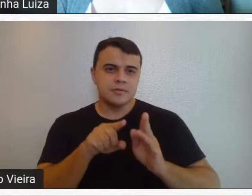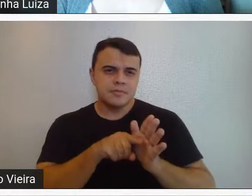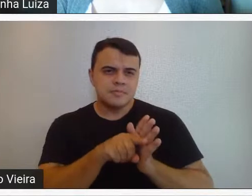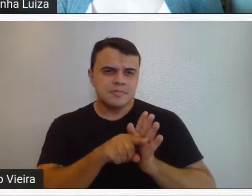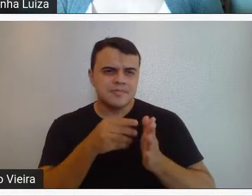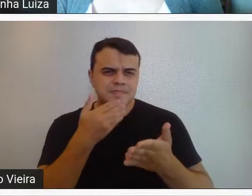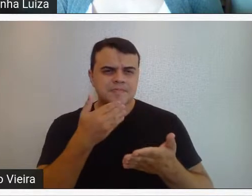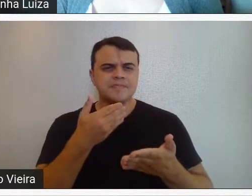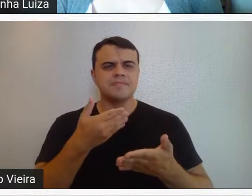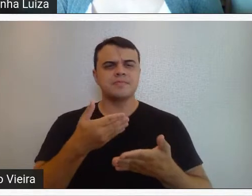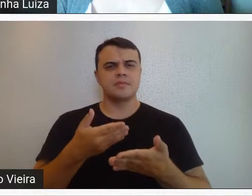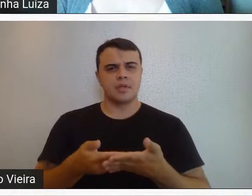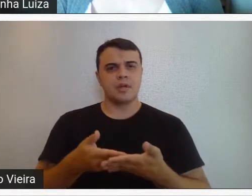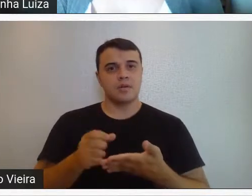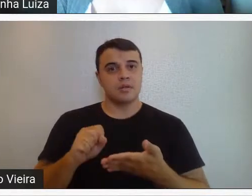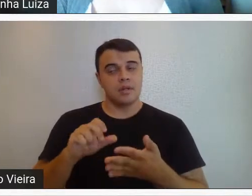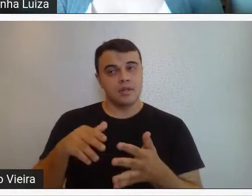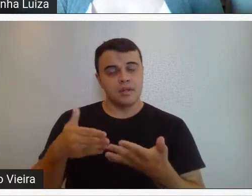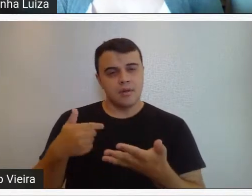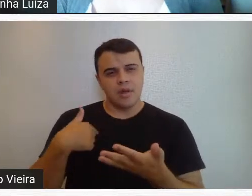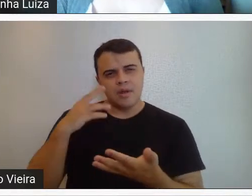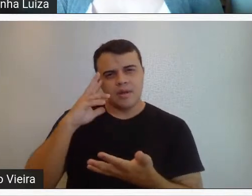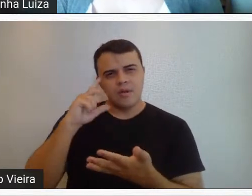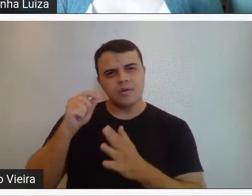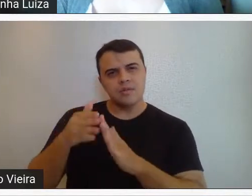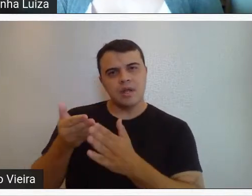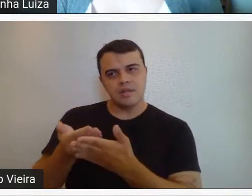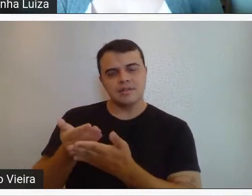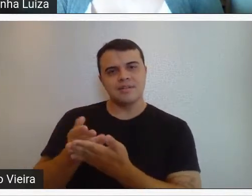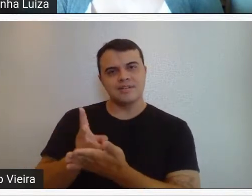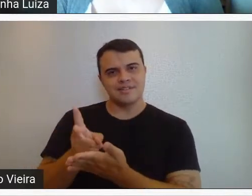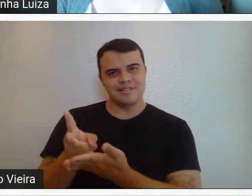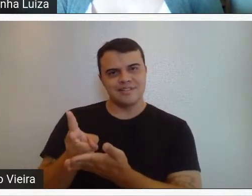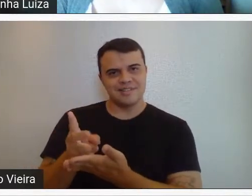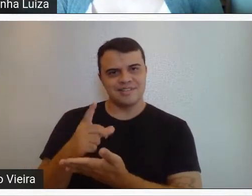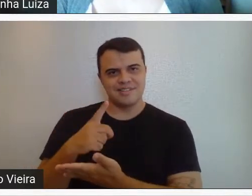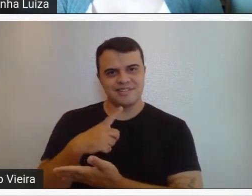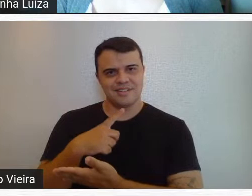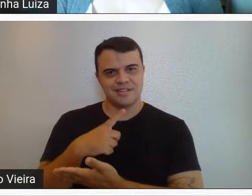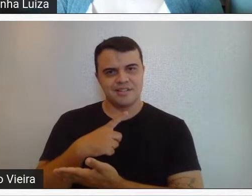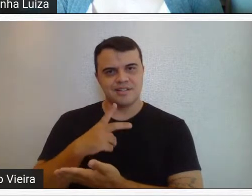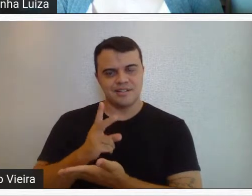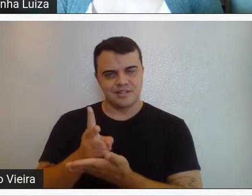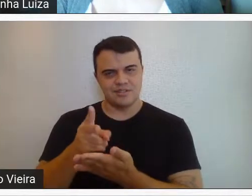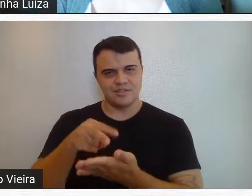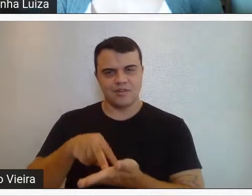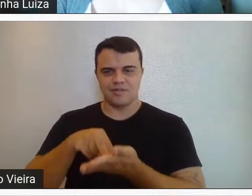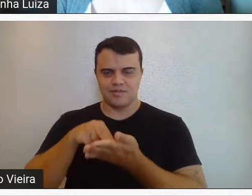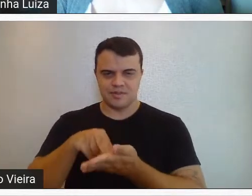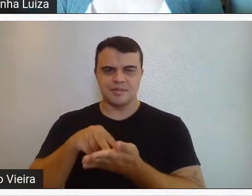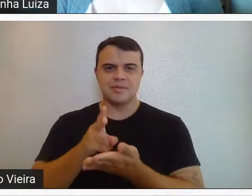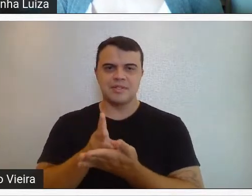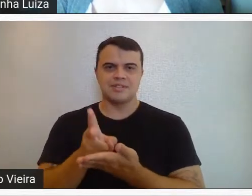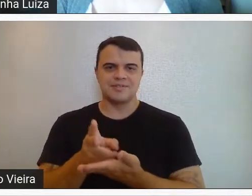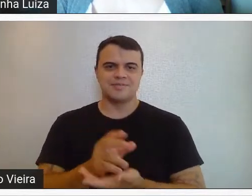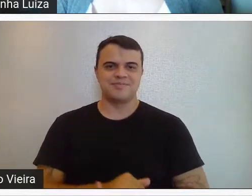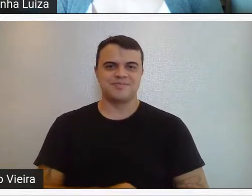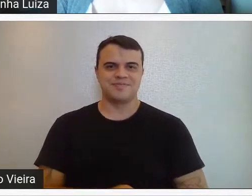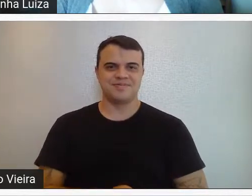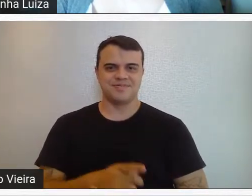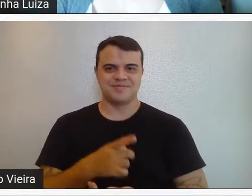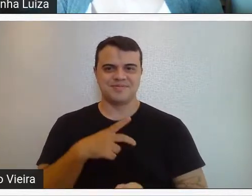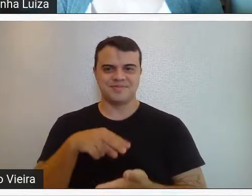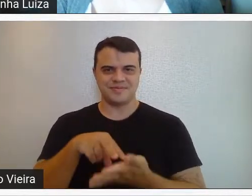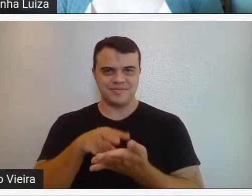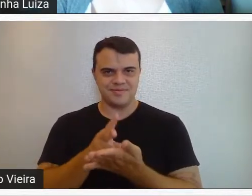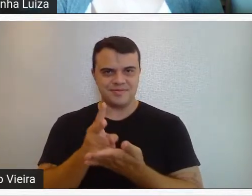fantásticas, então a Escola Guignard está aí, acho que, firme e forte, como sempre, está como